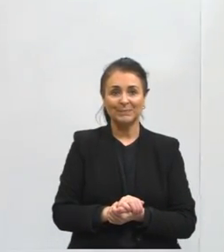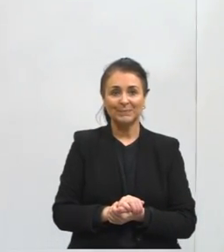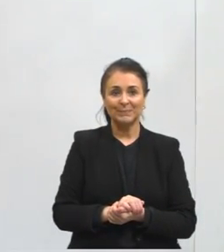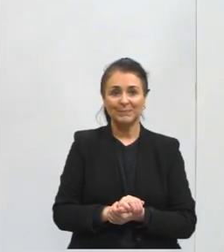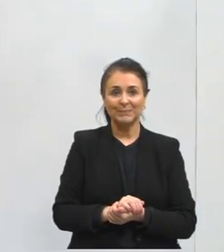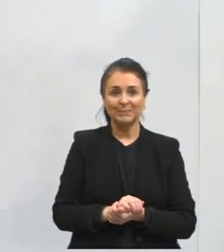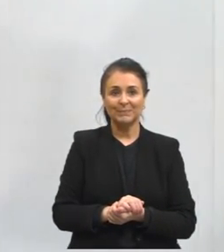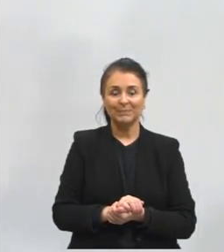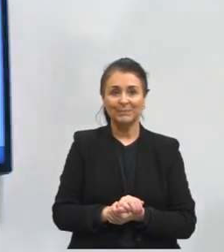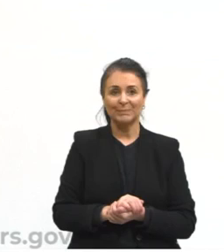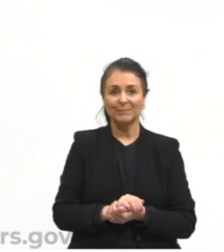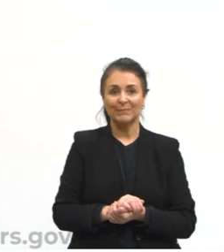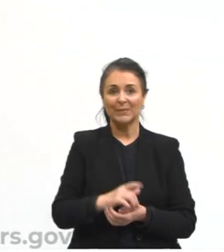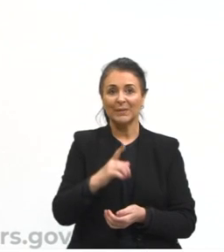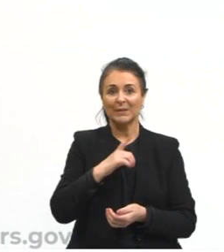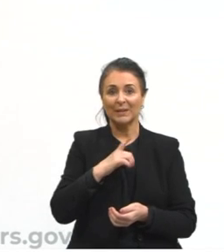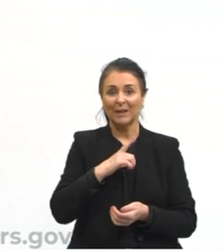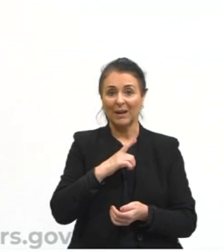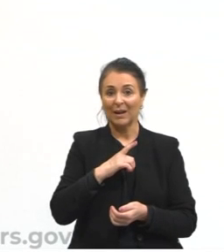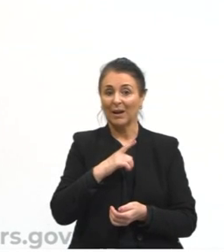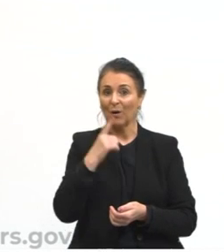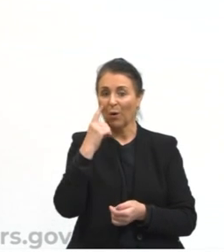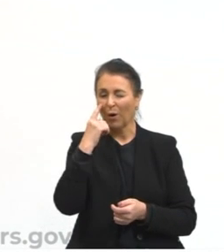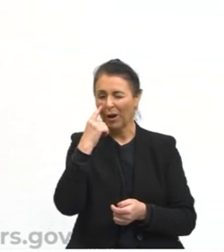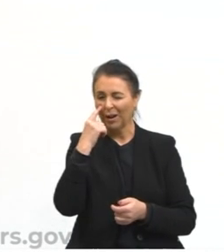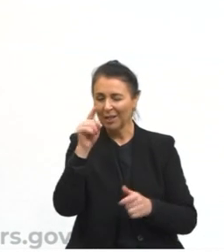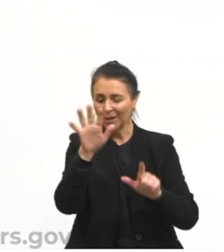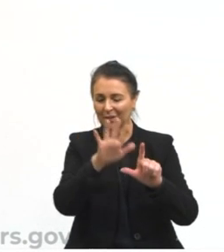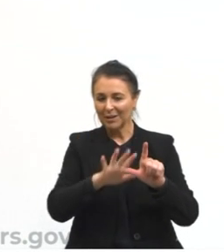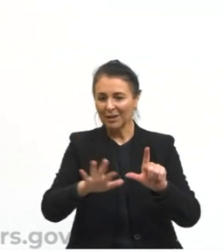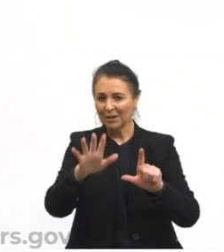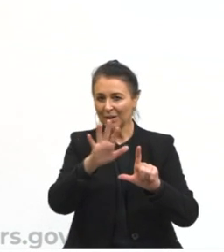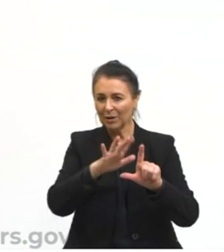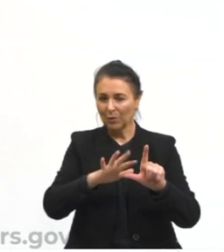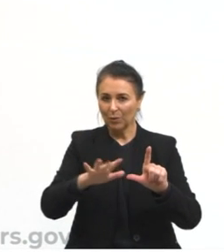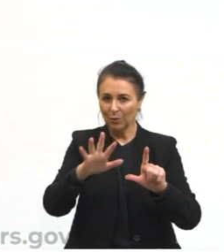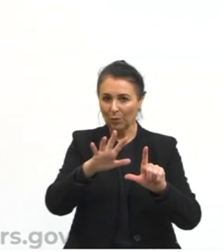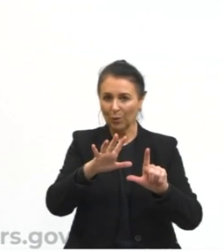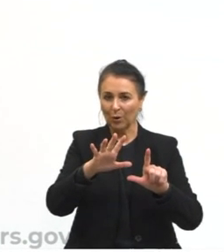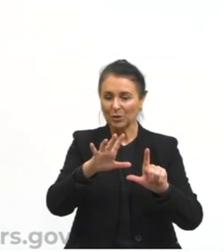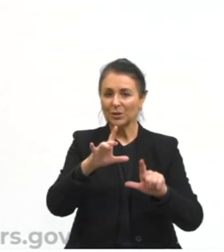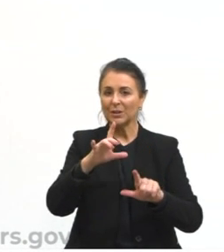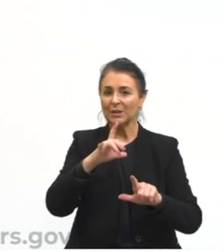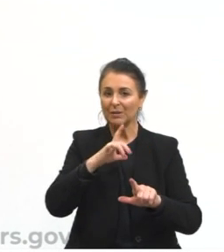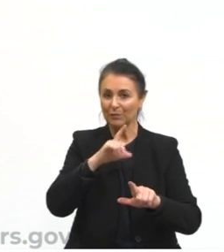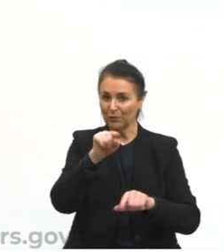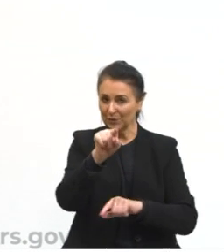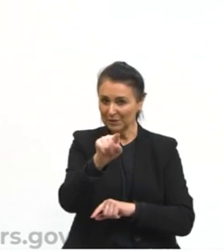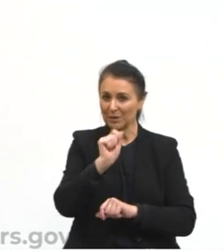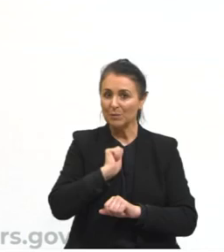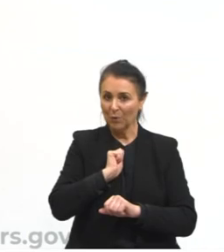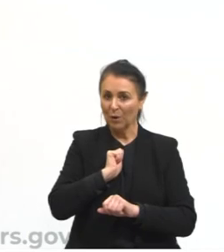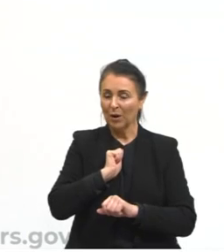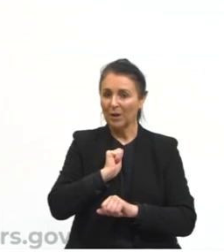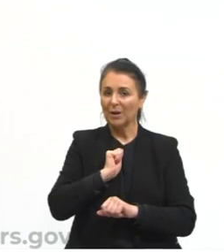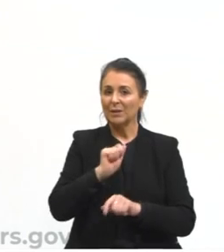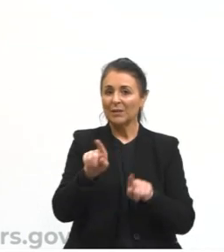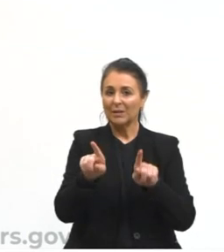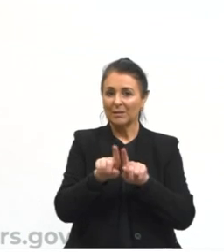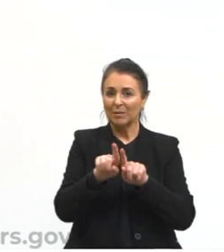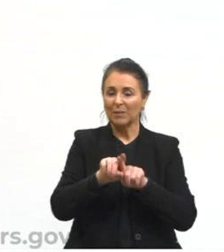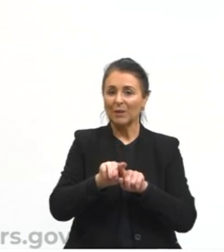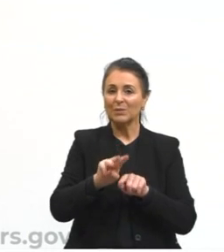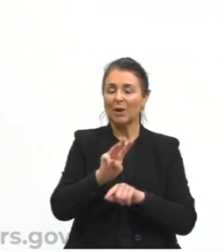E aqui, nesse QR Code, vocês vão poder ser direcionados a um